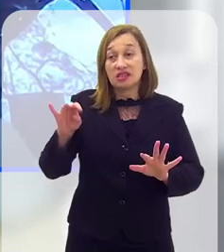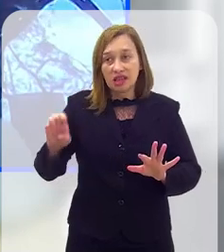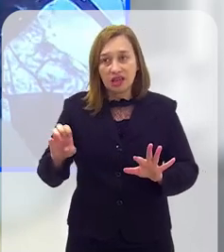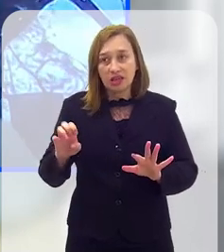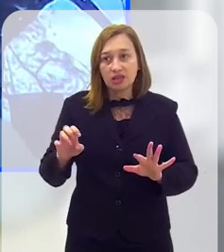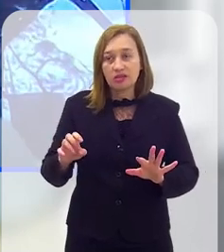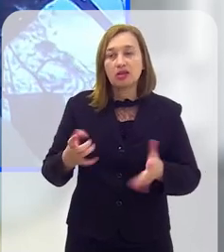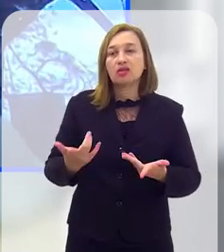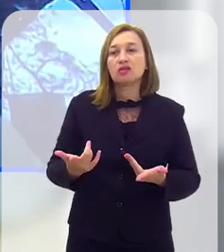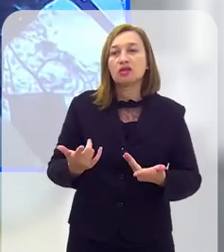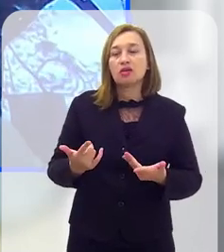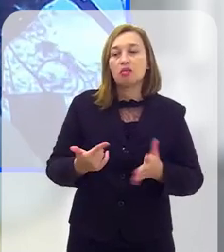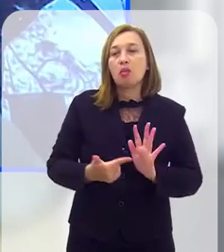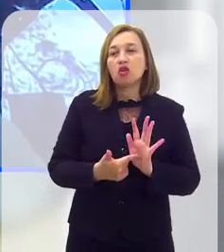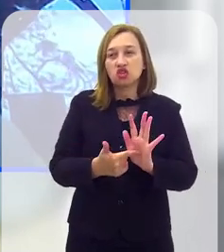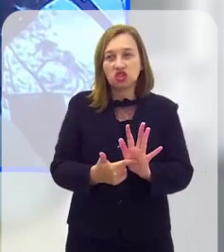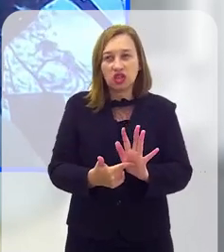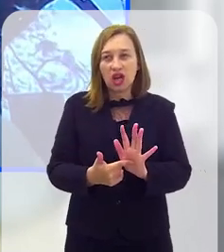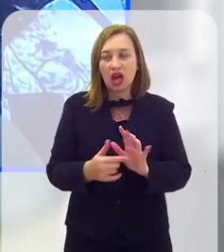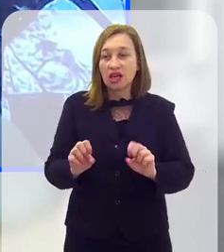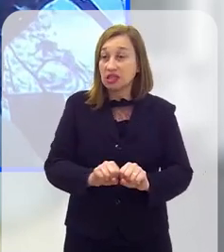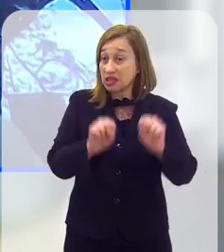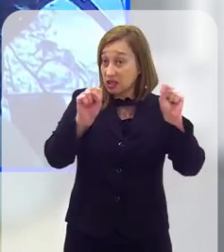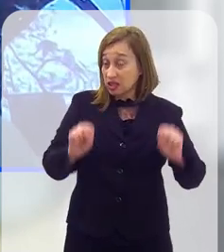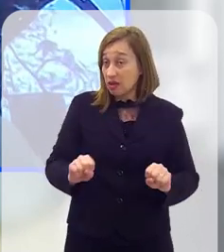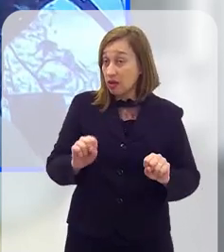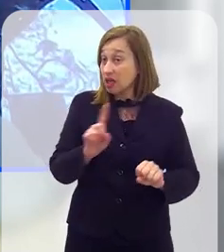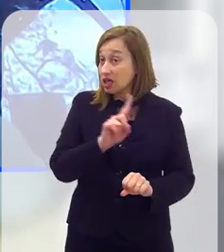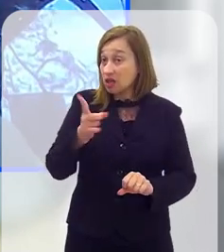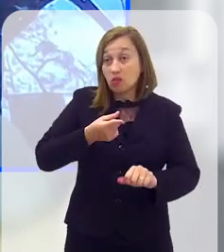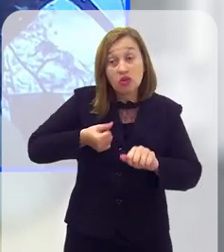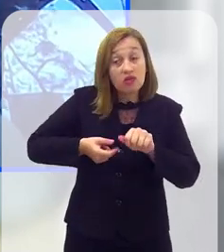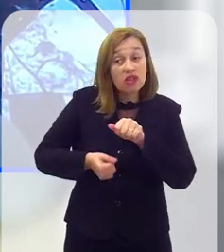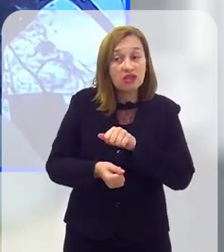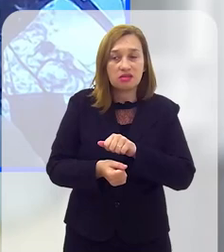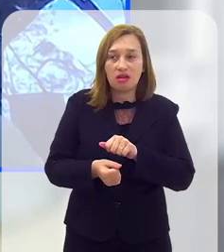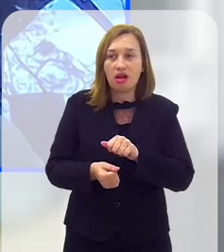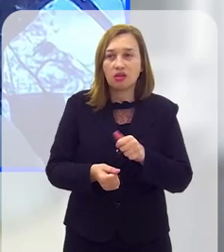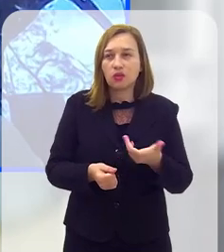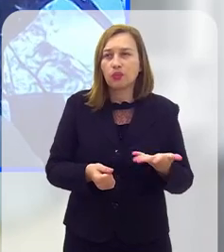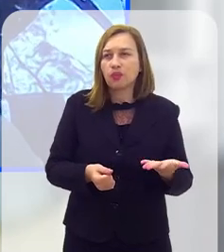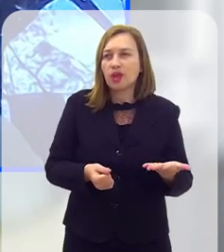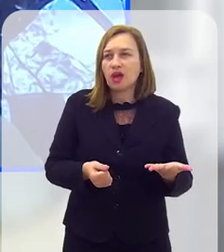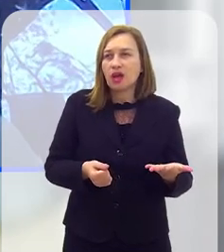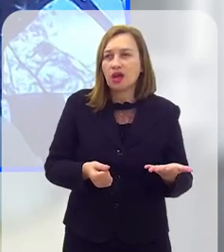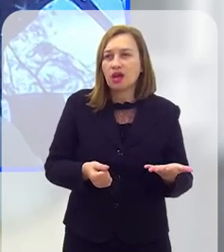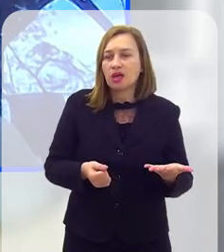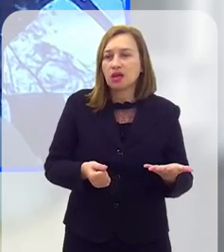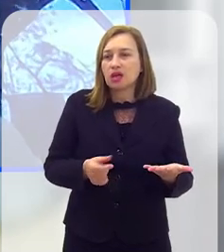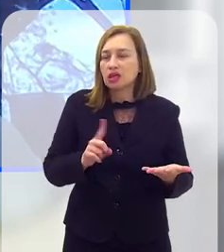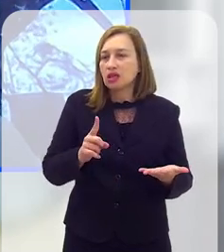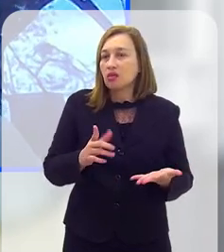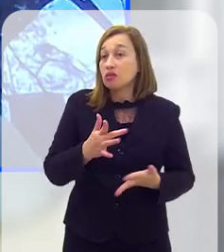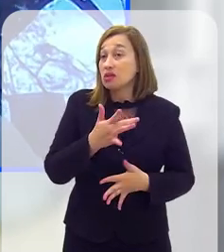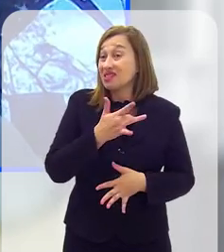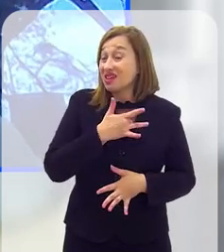permitir, Vicente, você viabilizar sistemas que não sejam financeiramente